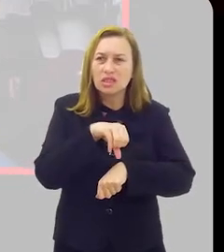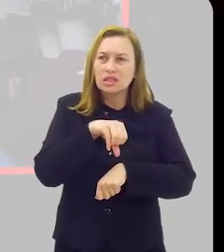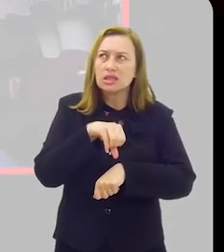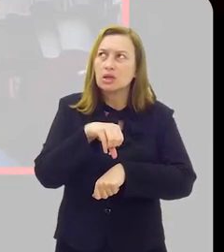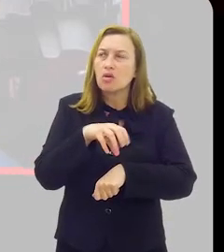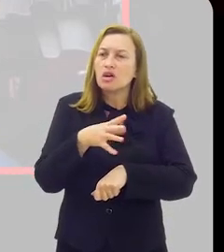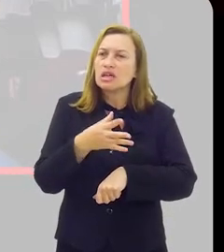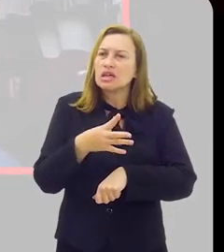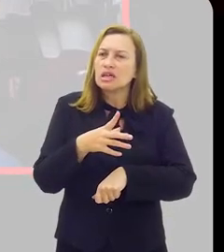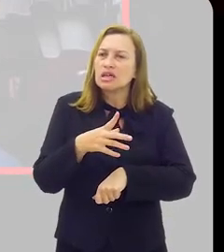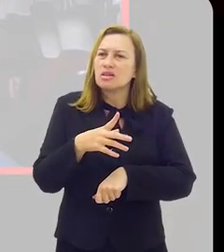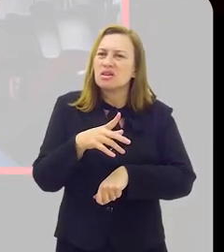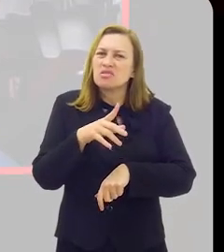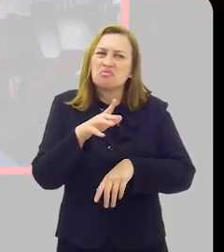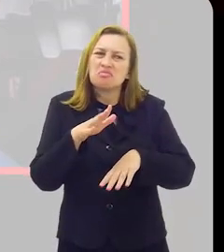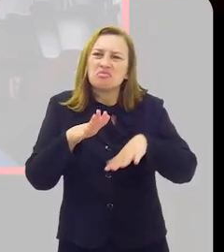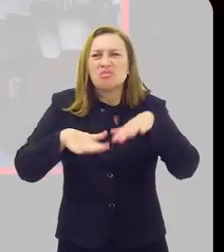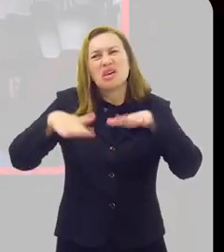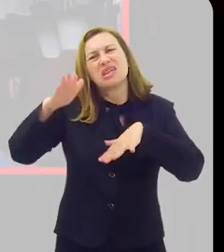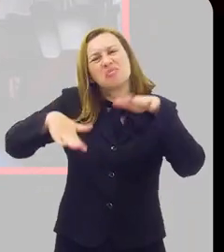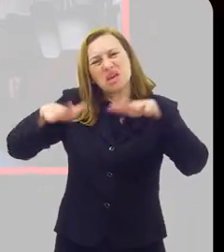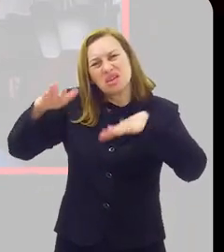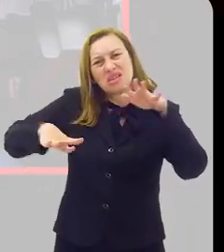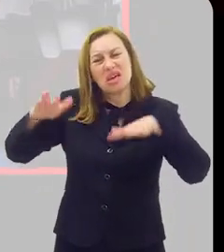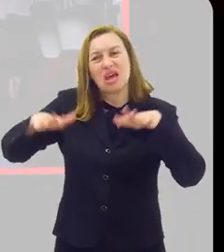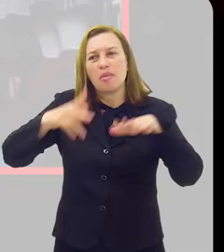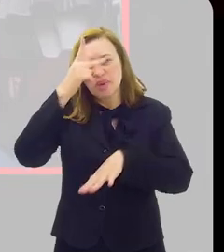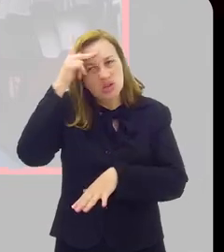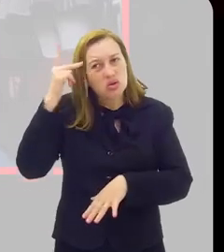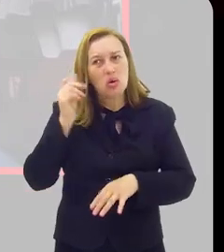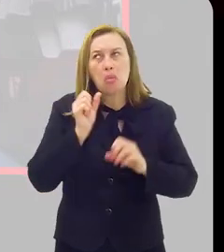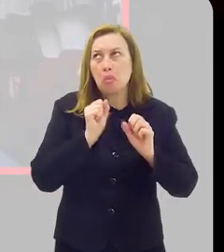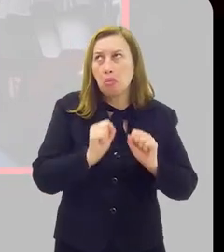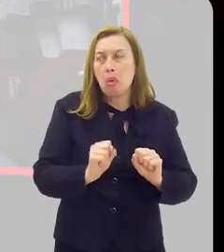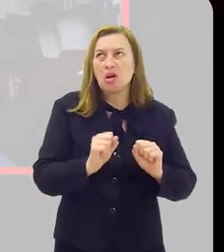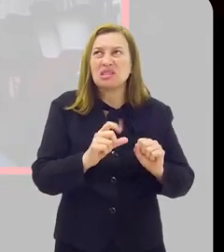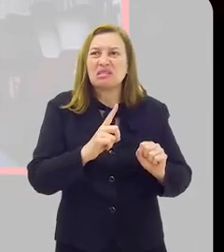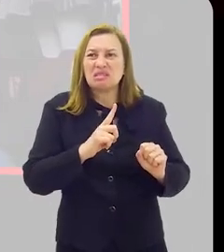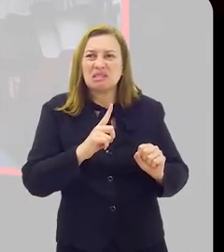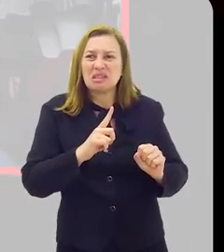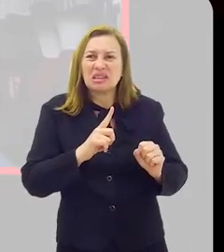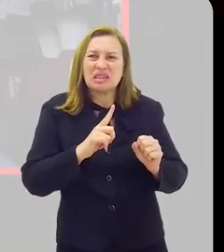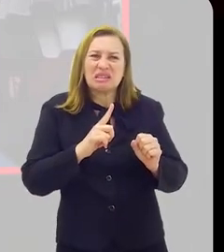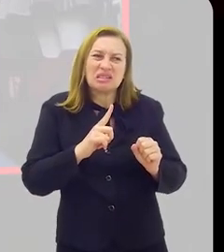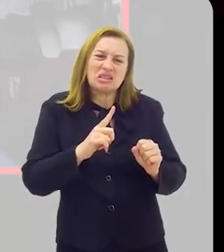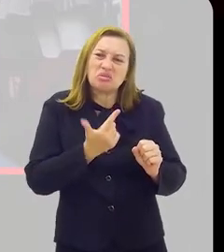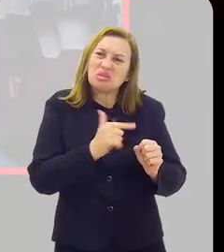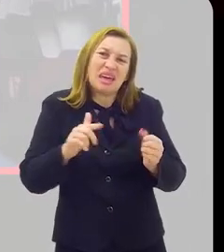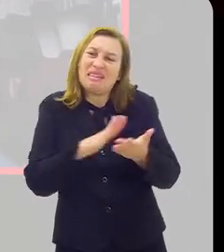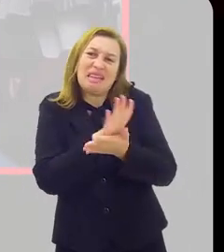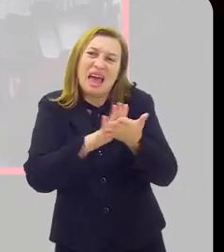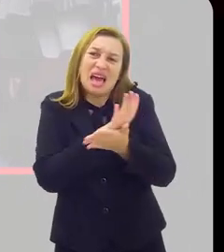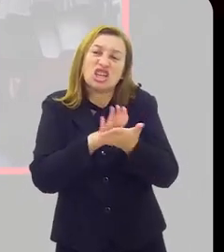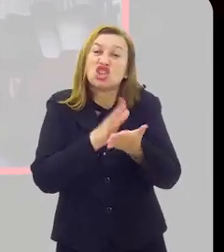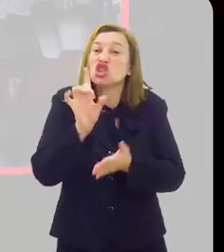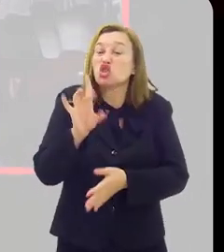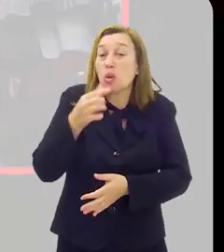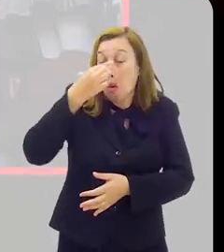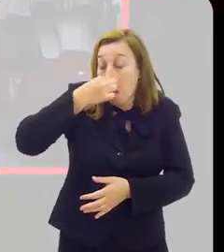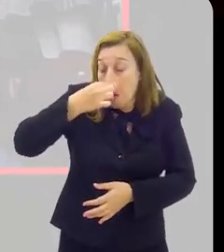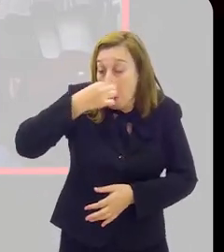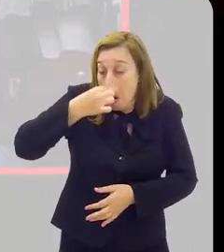quadro muito variável, onde a pessoa pode ter praticamente nada, ter só nariz escorrendo, por exemplo,